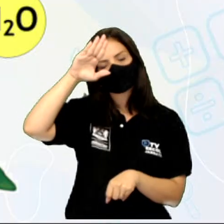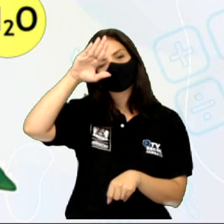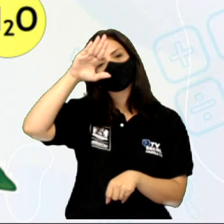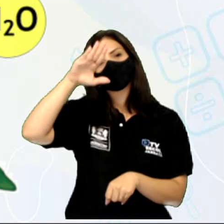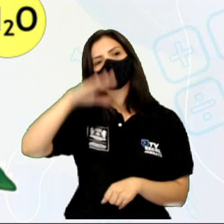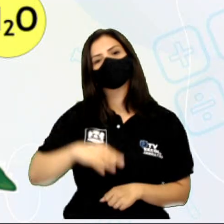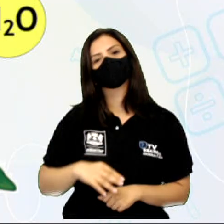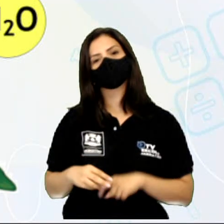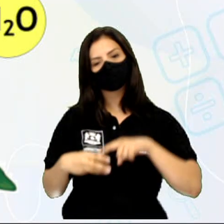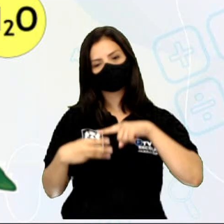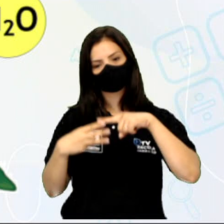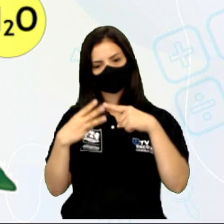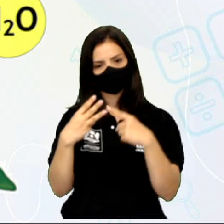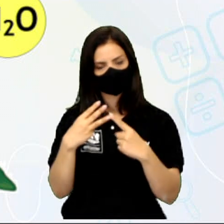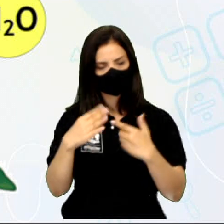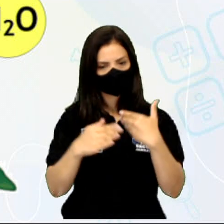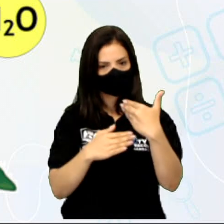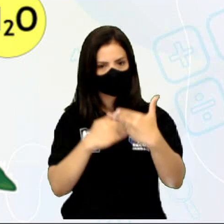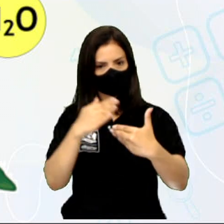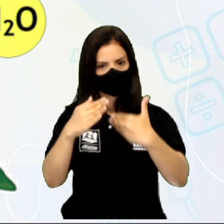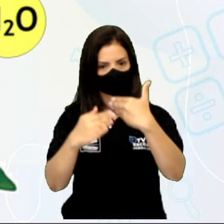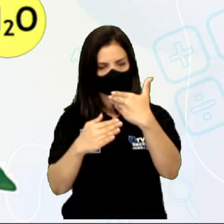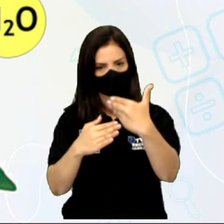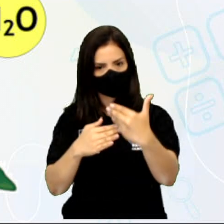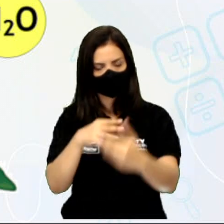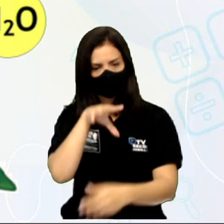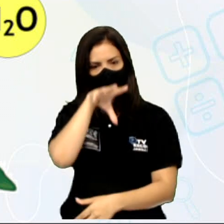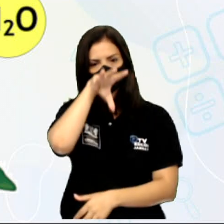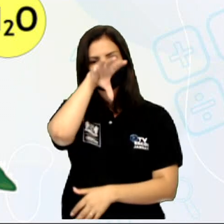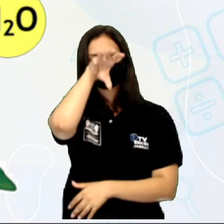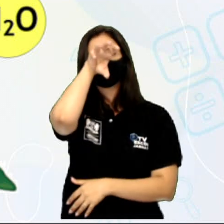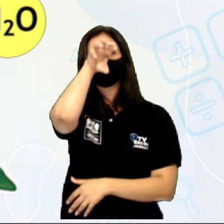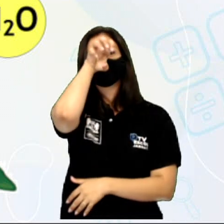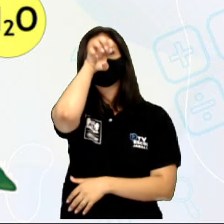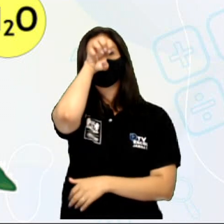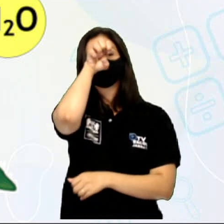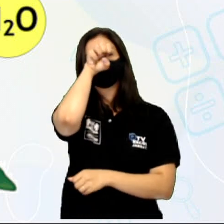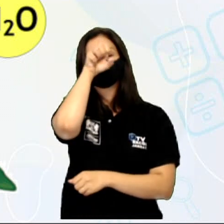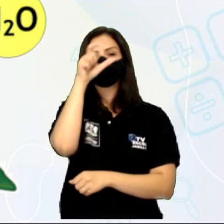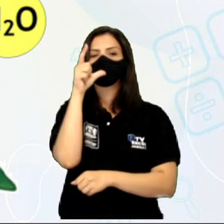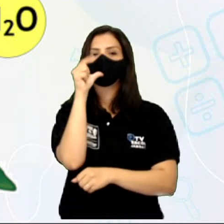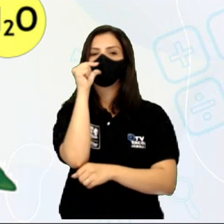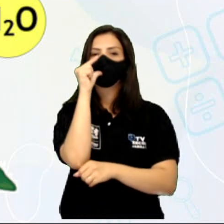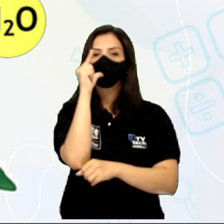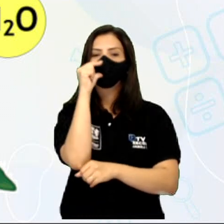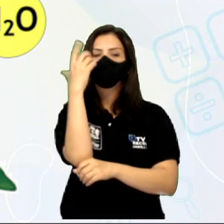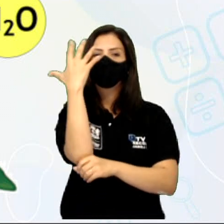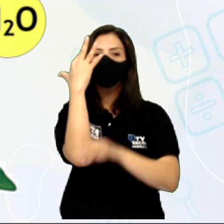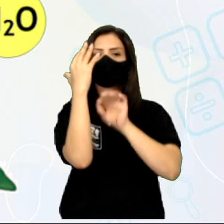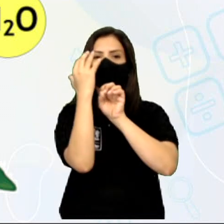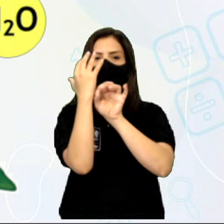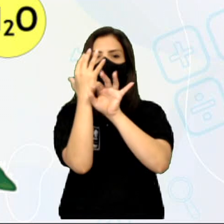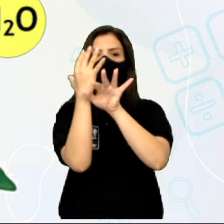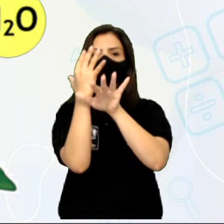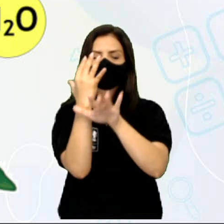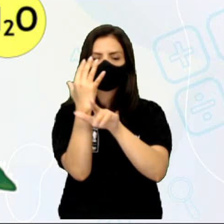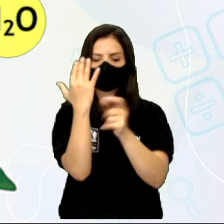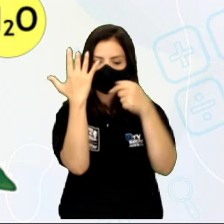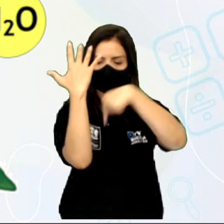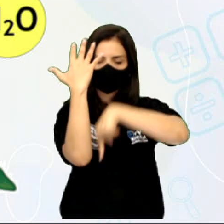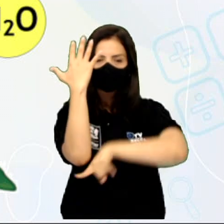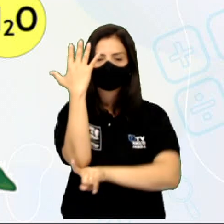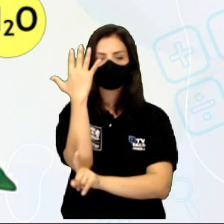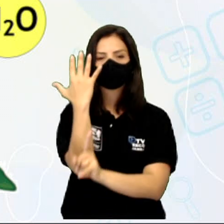Esses três processos, respiração, transpiração e a fotossíntese, é